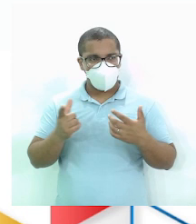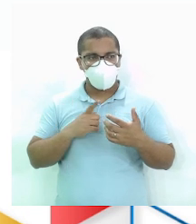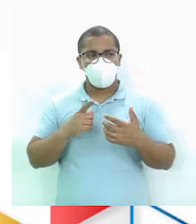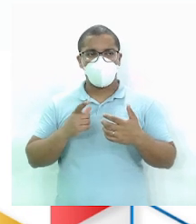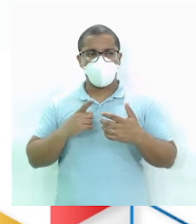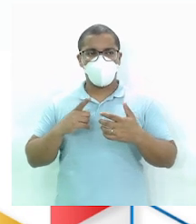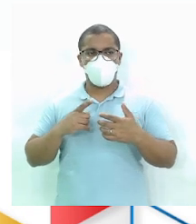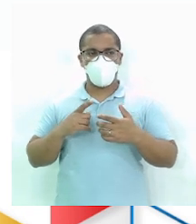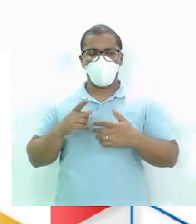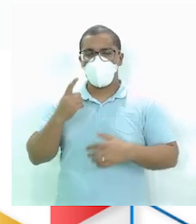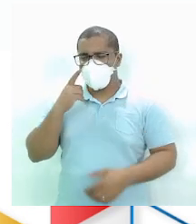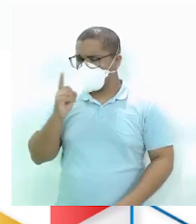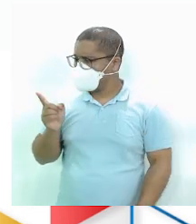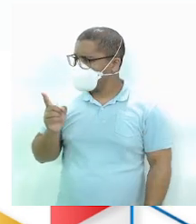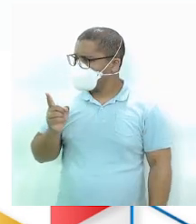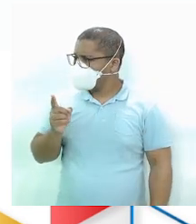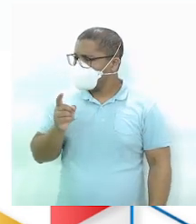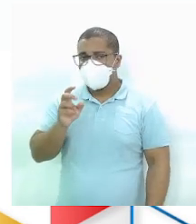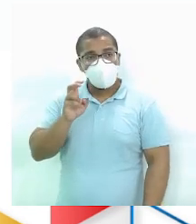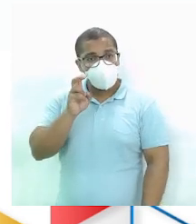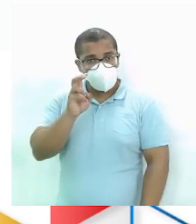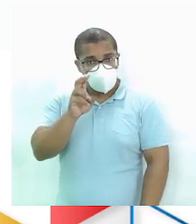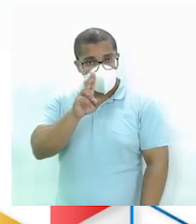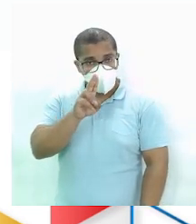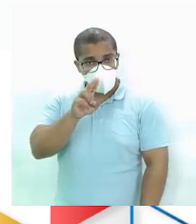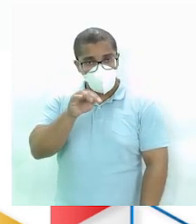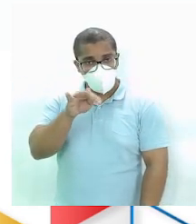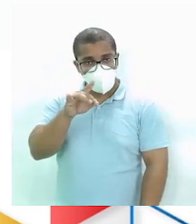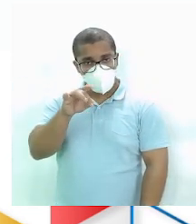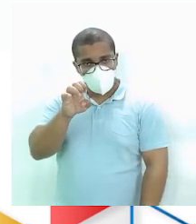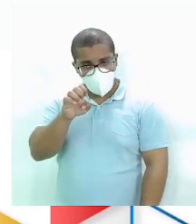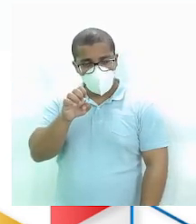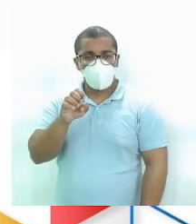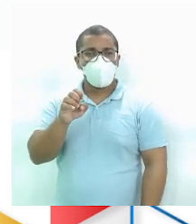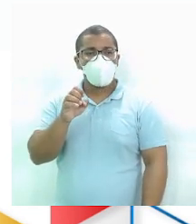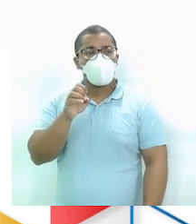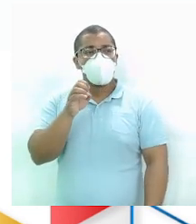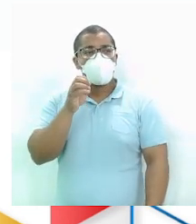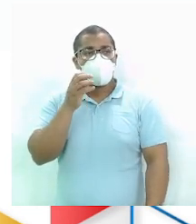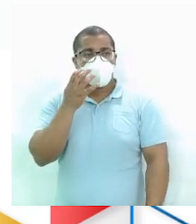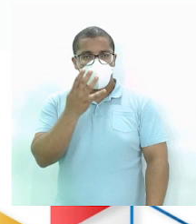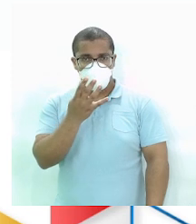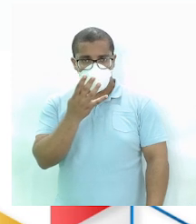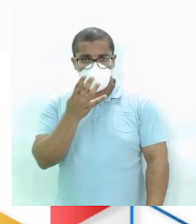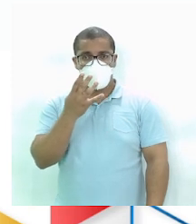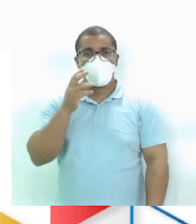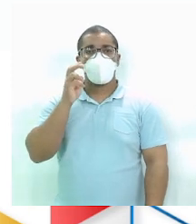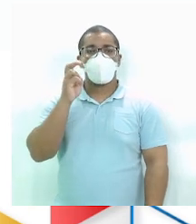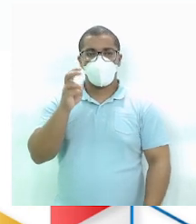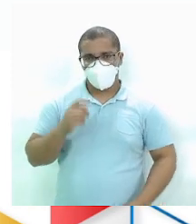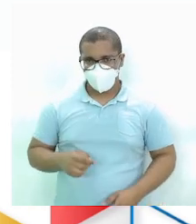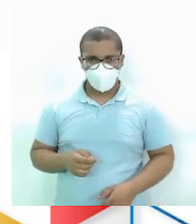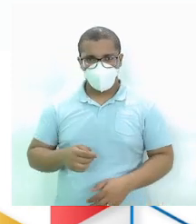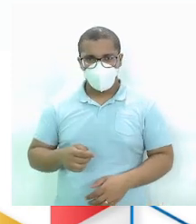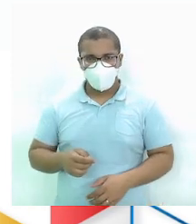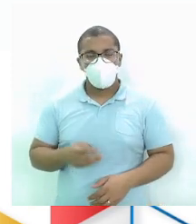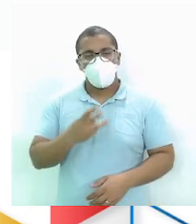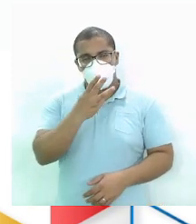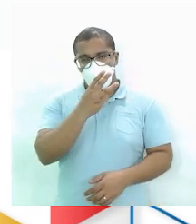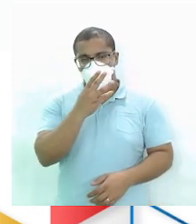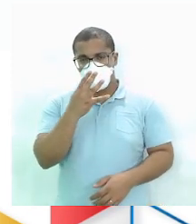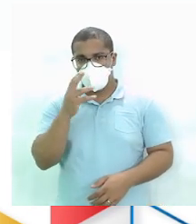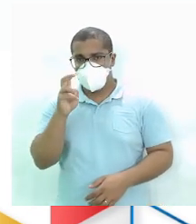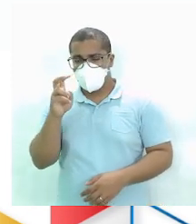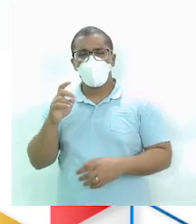Quatro unidades Três unidades Ok? Eles usavam muito isso Para dividir os terrenos Porque os terrenos Tinham